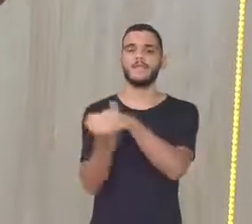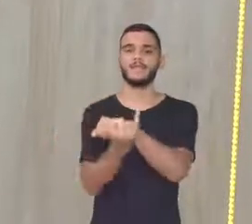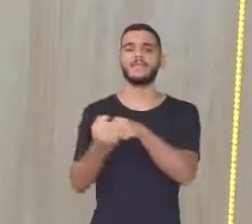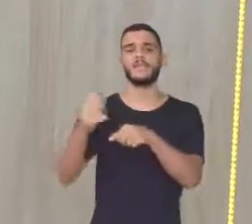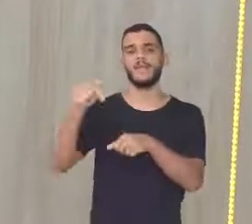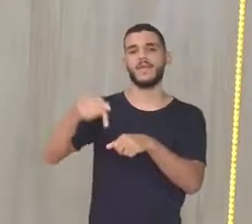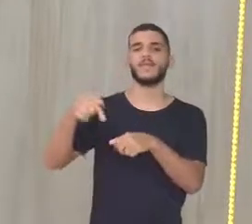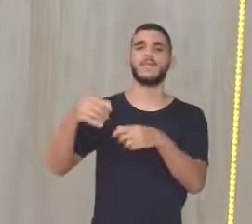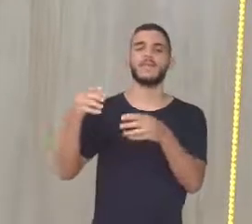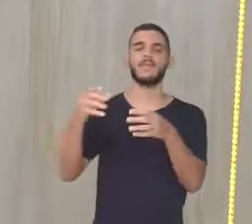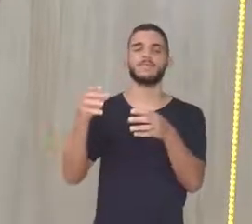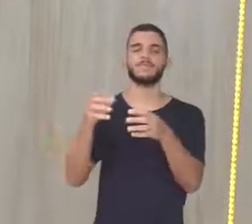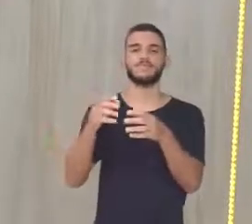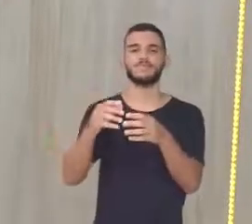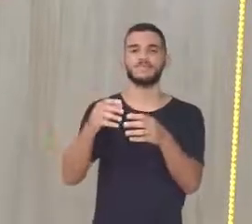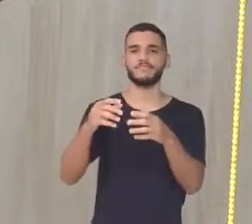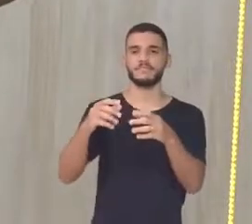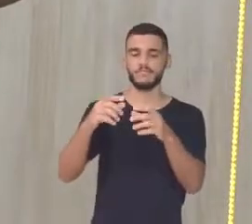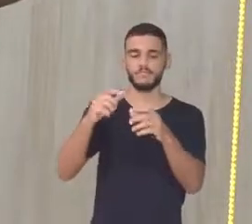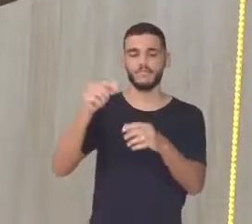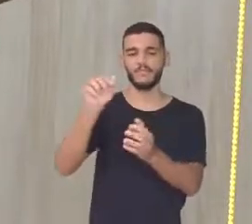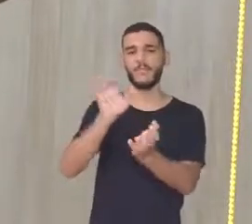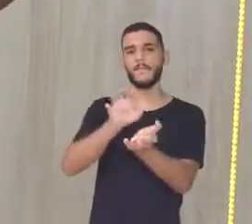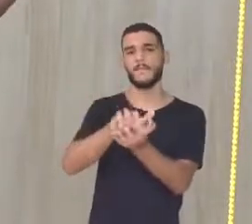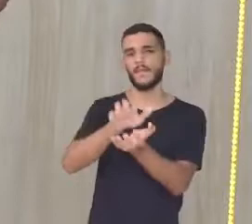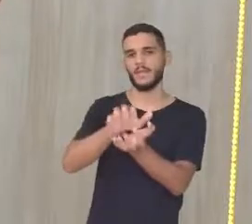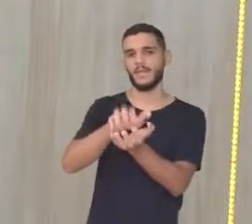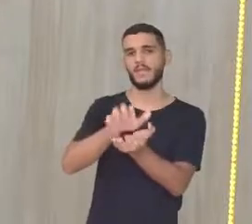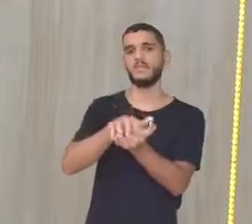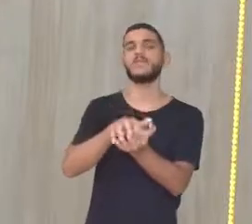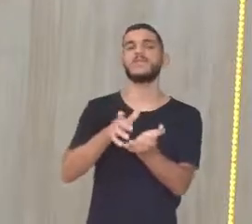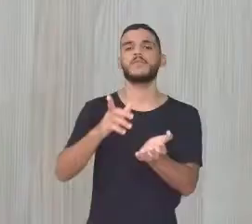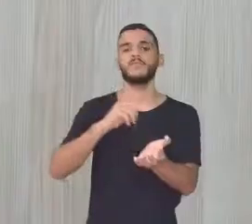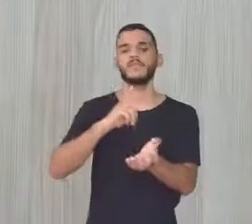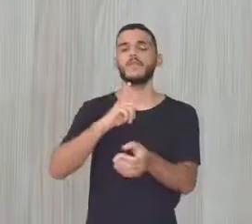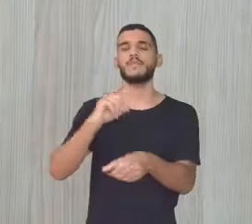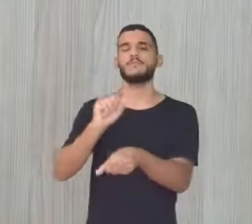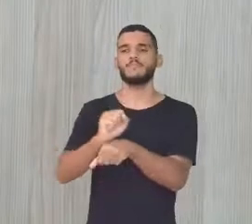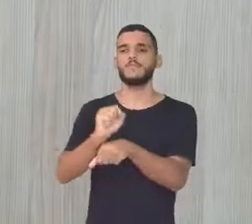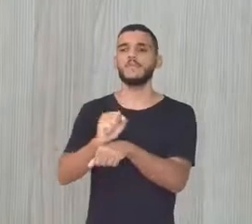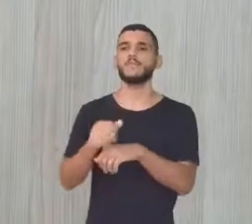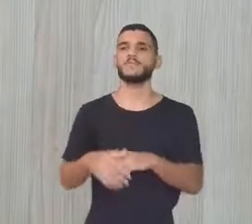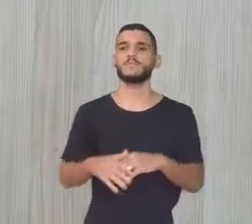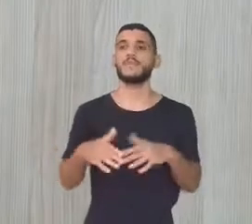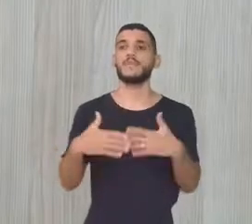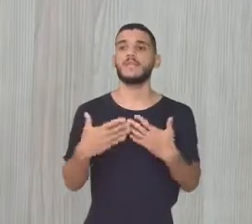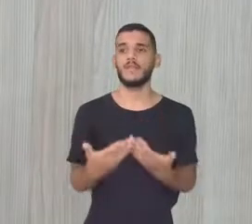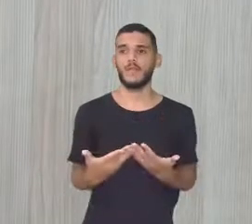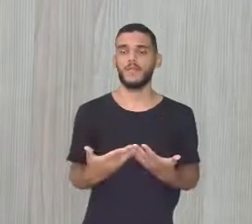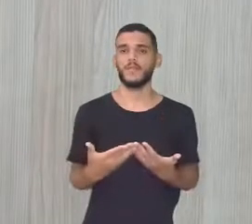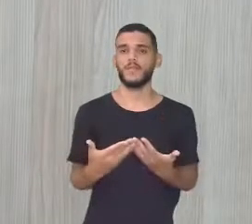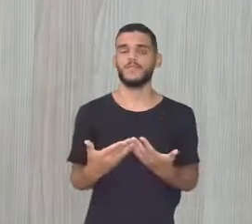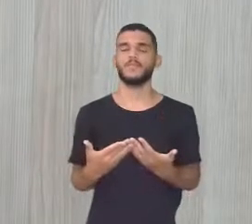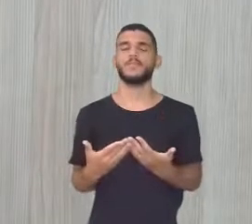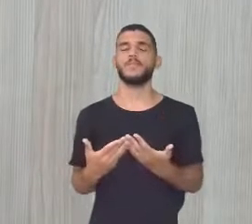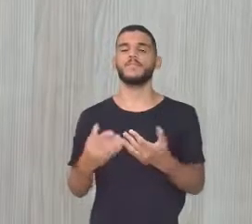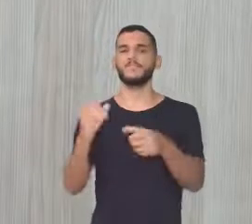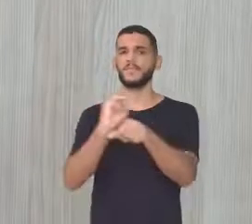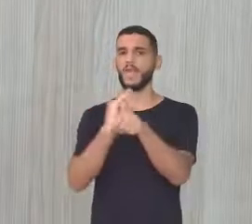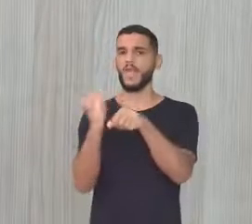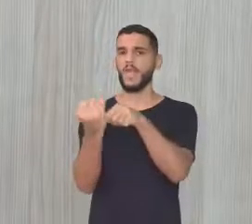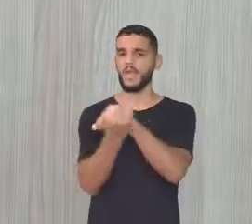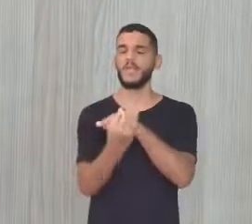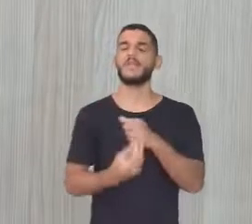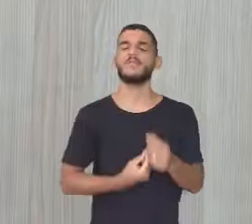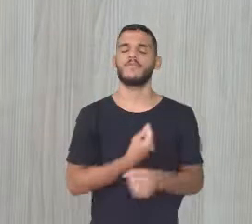professora? A senhora que morou em Fernando de Noronha Diga aí um pouquinho para a gente Pois é, esse ambiente insular Que vem